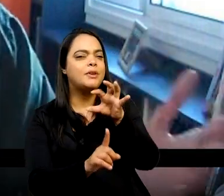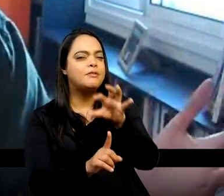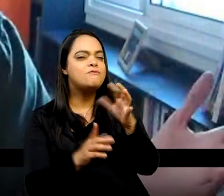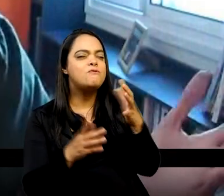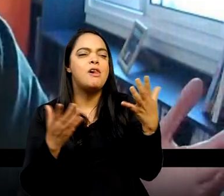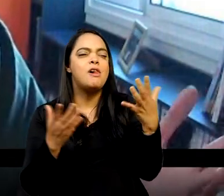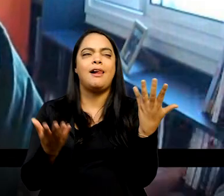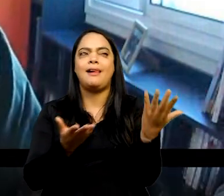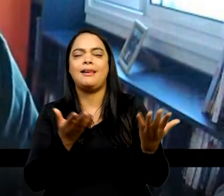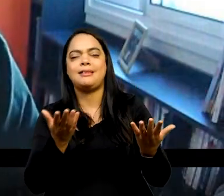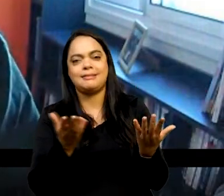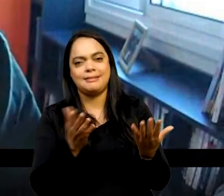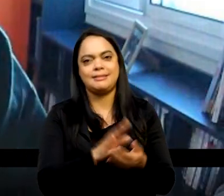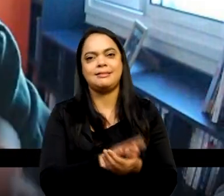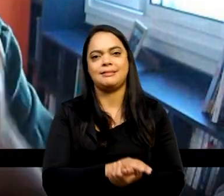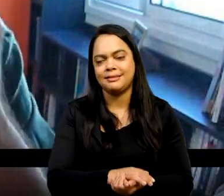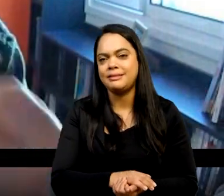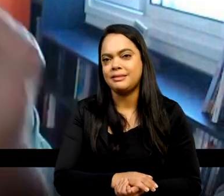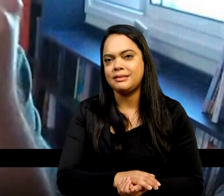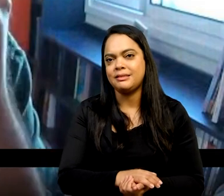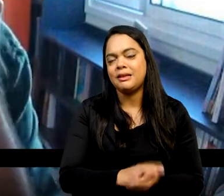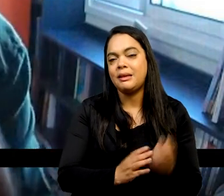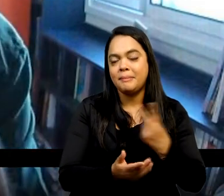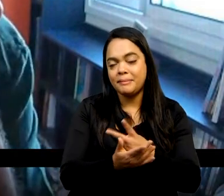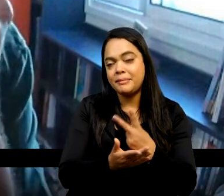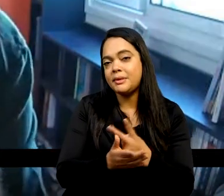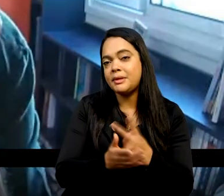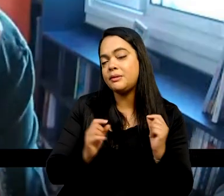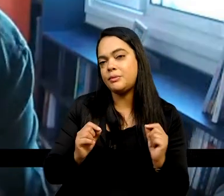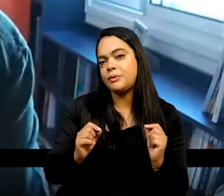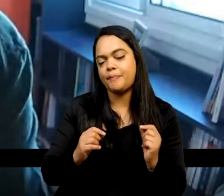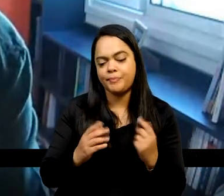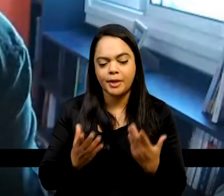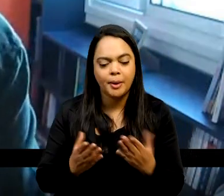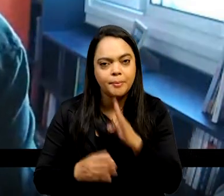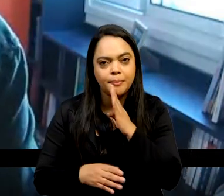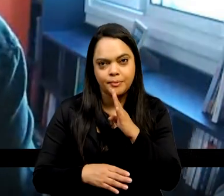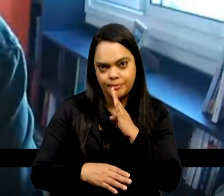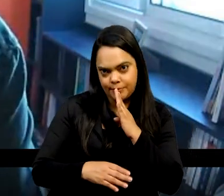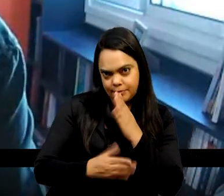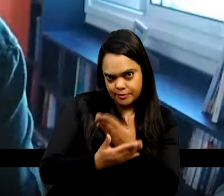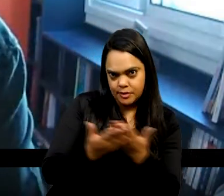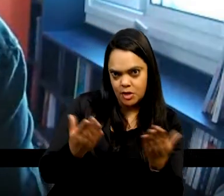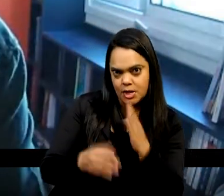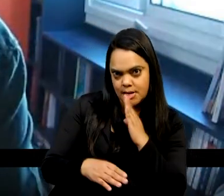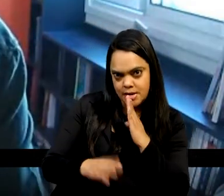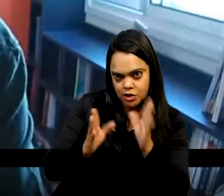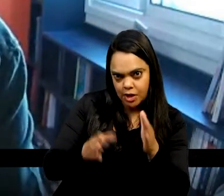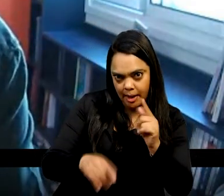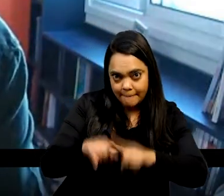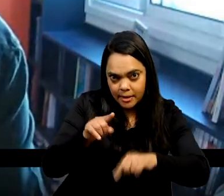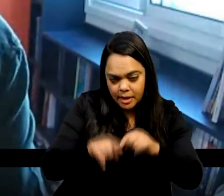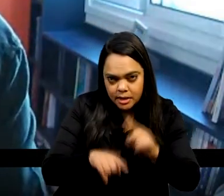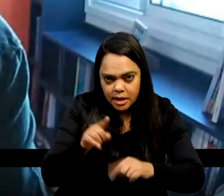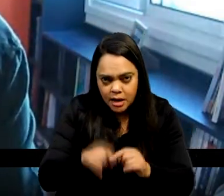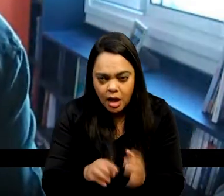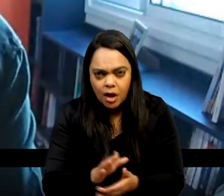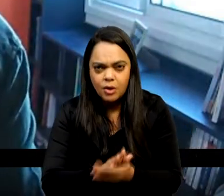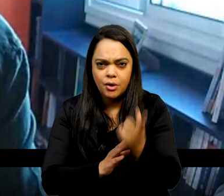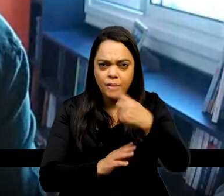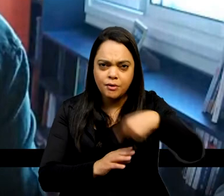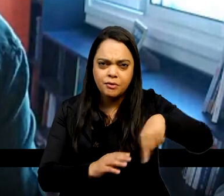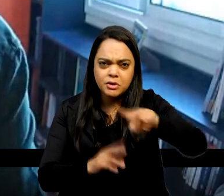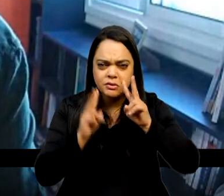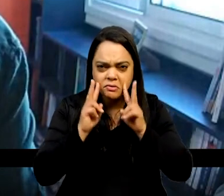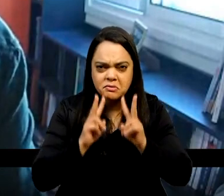por mais que os livros didáticos se esforcem, vocês que conhecem esse material, quantas vezes vocês não abriram um livro didático e tem